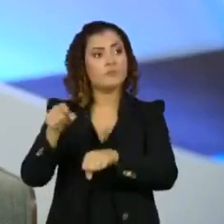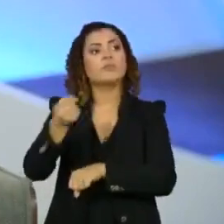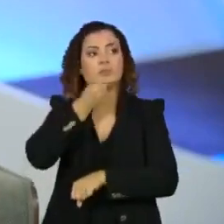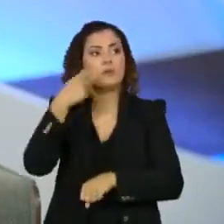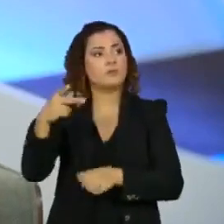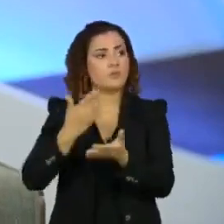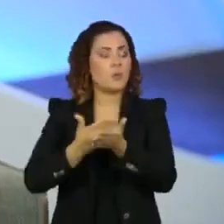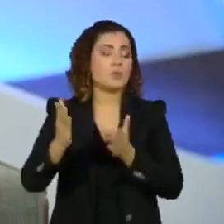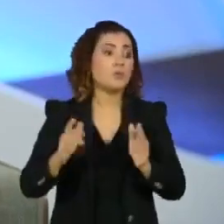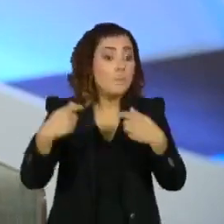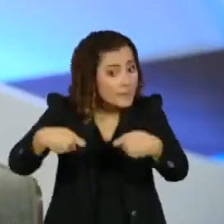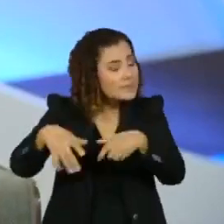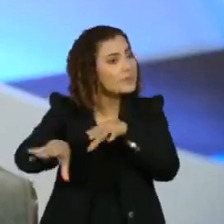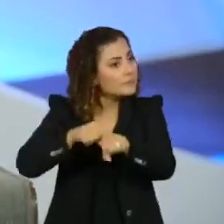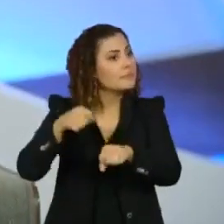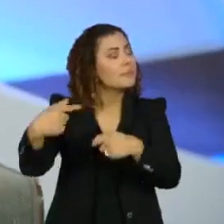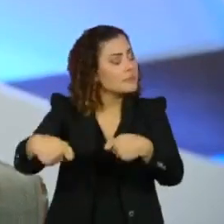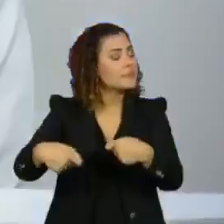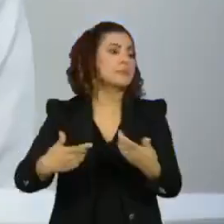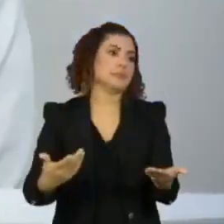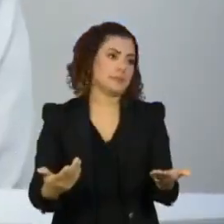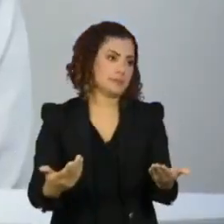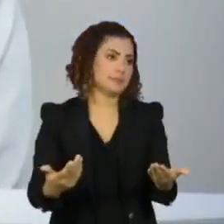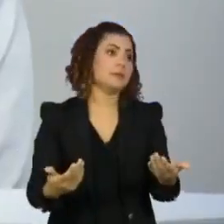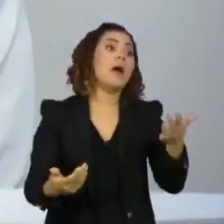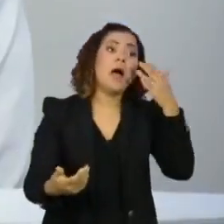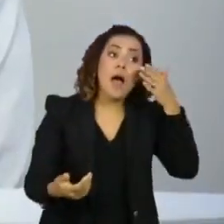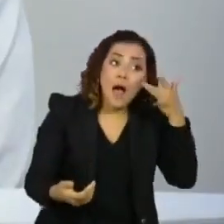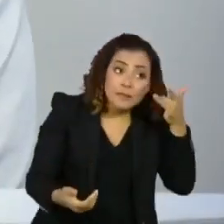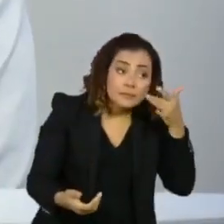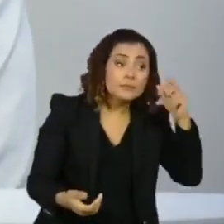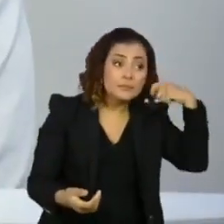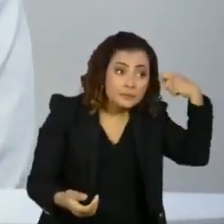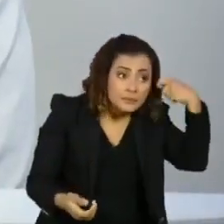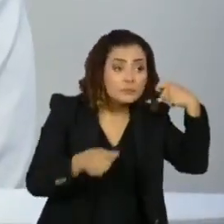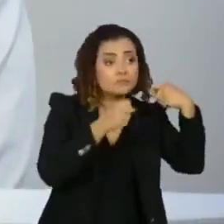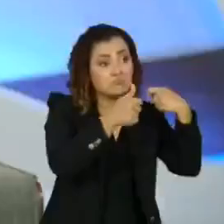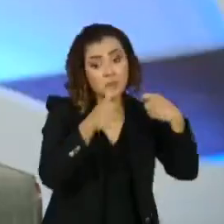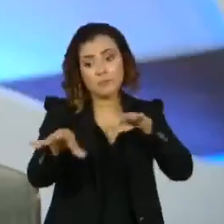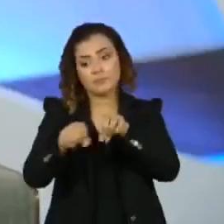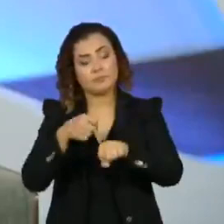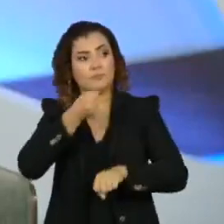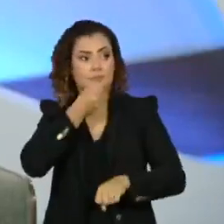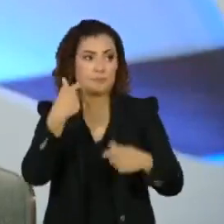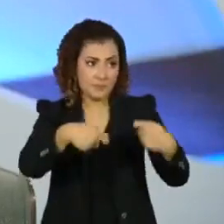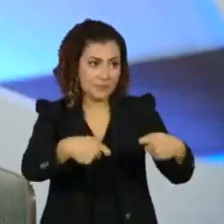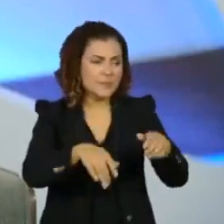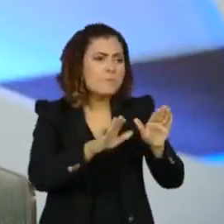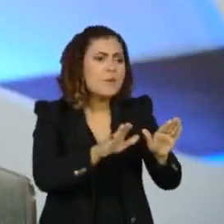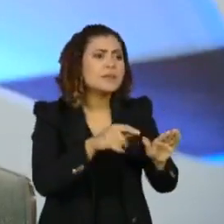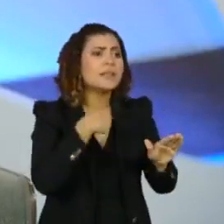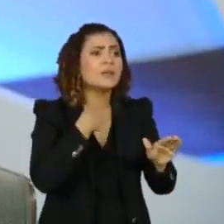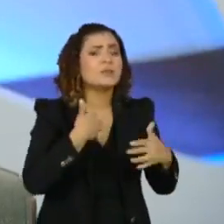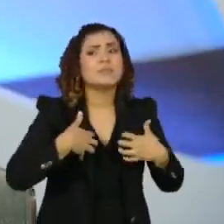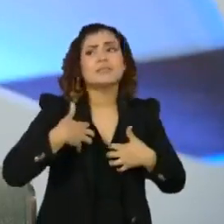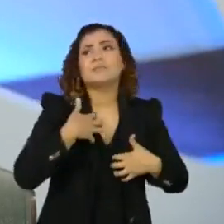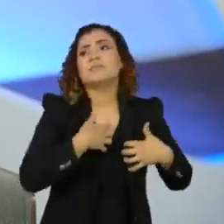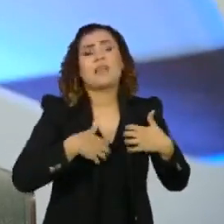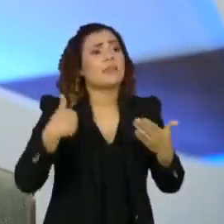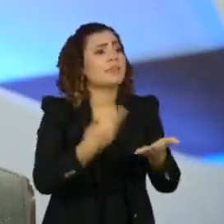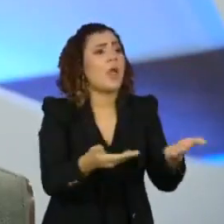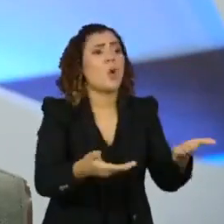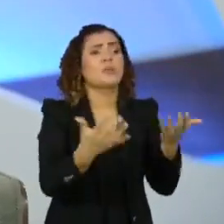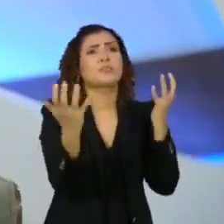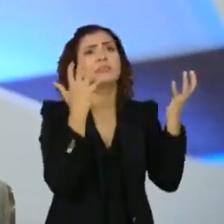jornalismo que você começou. Você precisa ter uma segunda opção. E aí, foi isso. E eu fico me devendo a essa faculdade